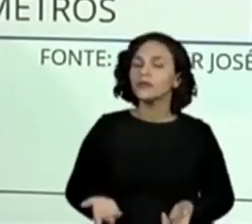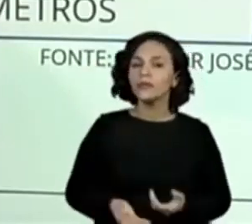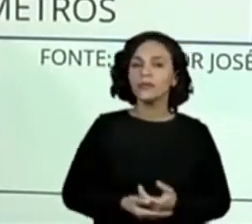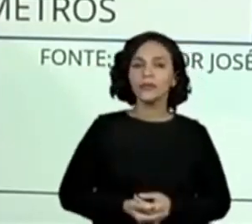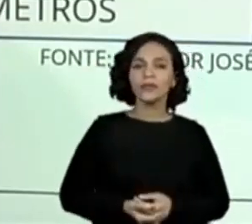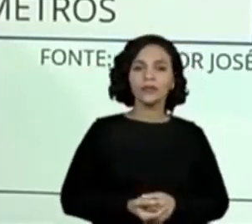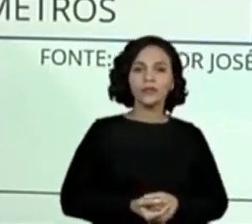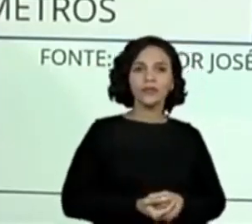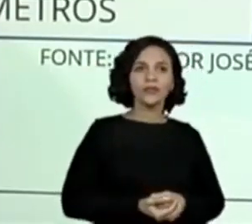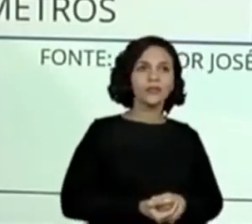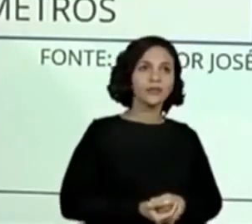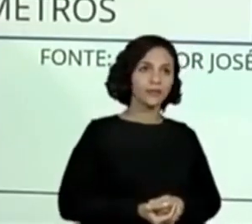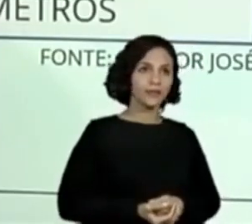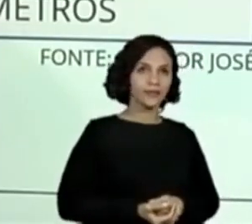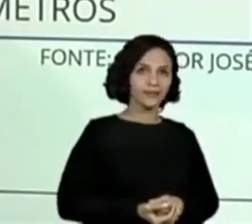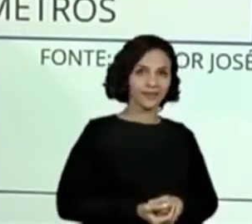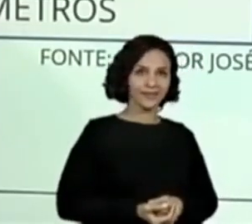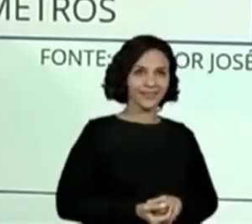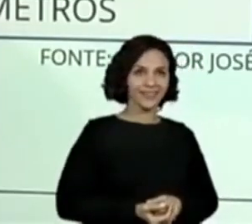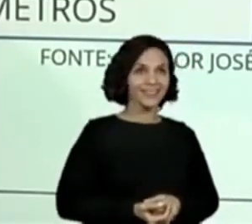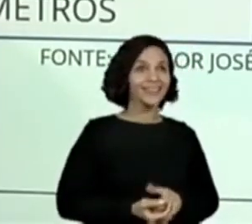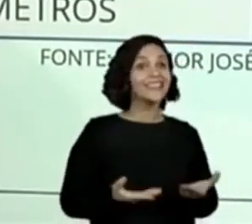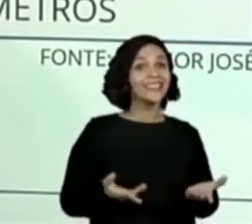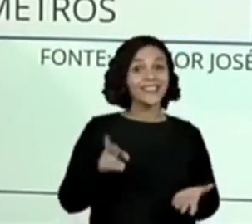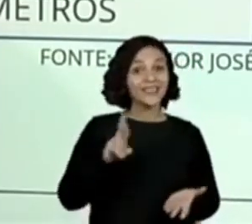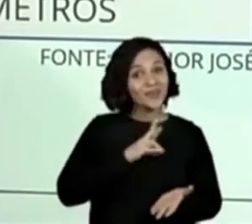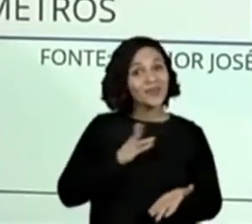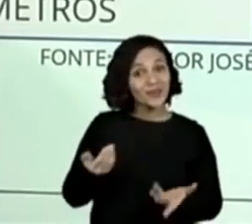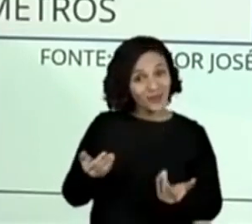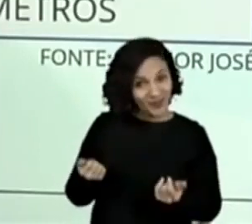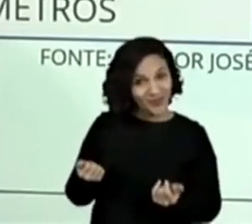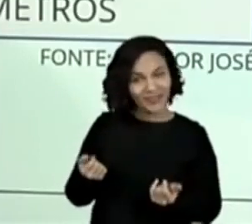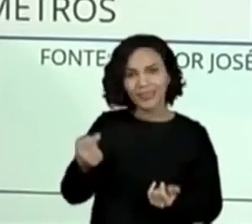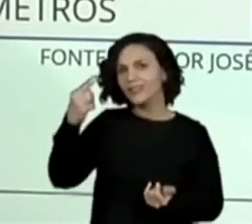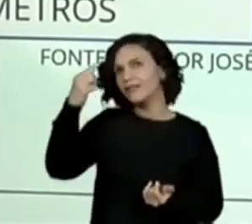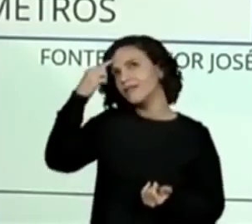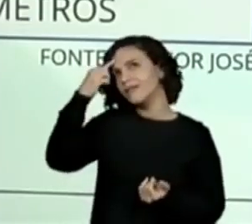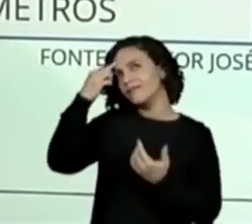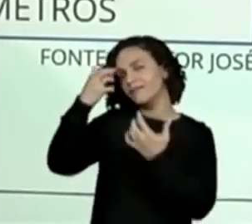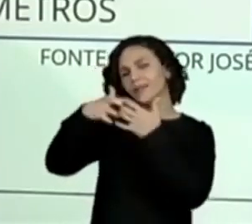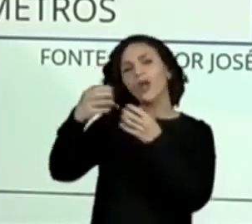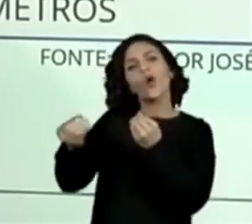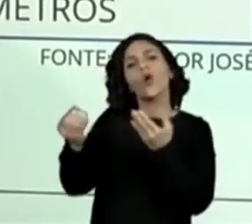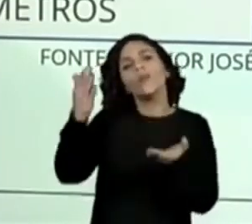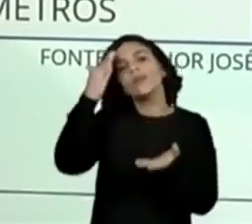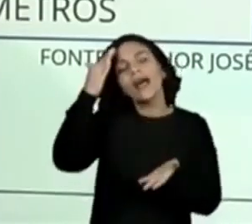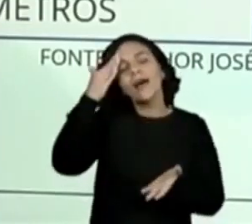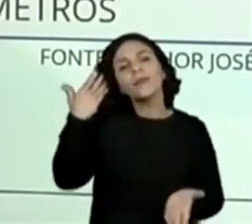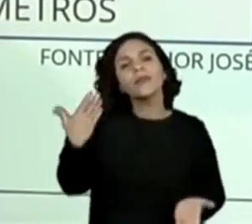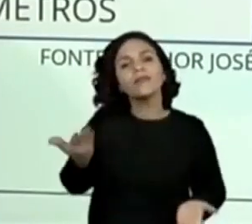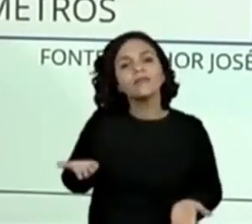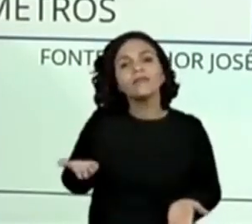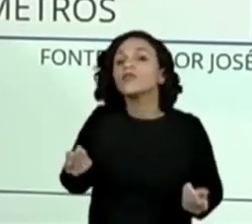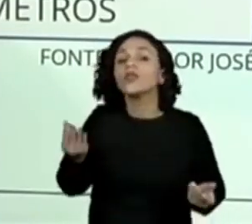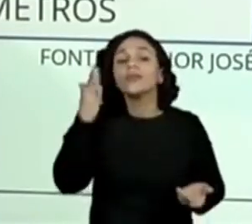Vamos lá. Vocês podem dar resposta, mas tem que pensar também. Como chegou nisso. Lá, estratégias.